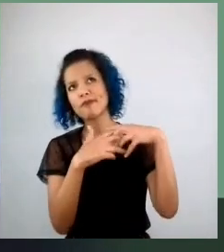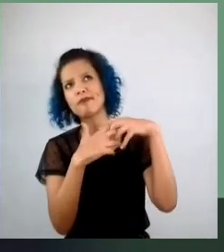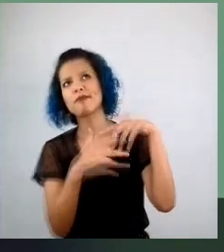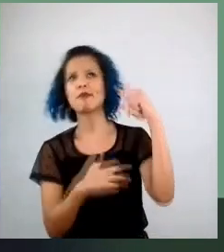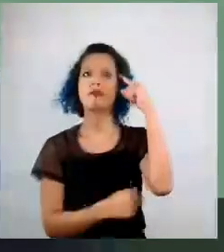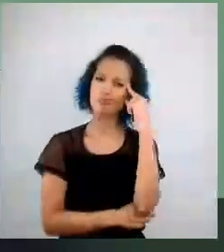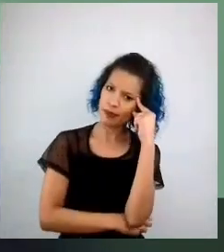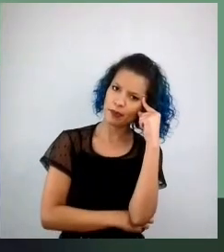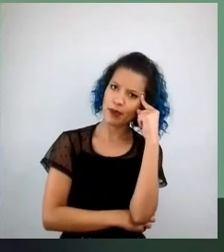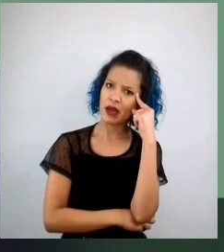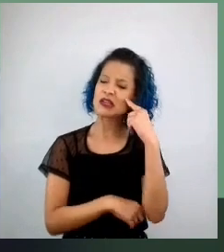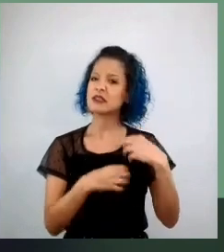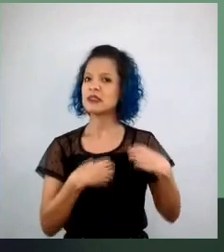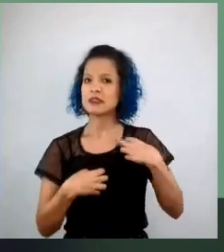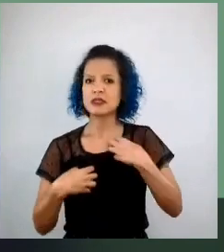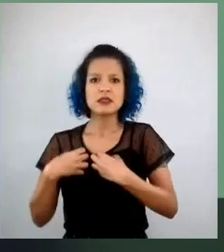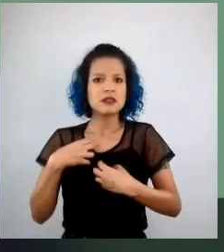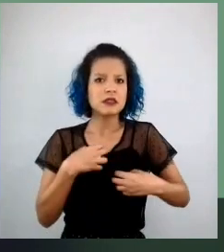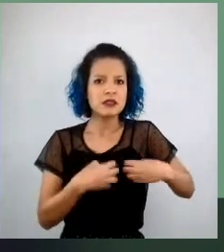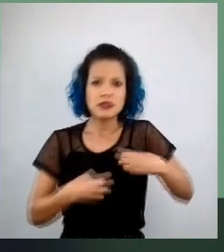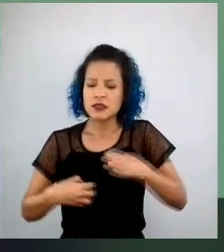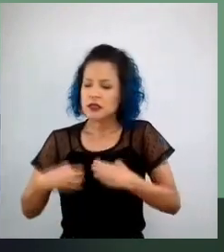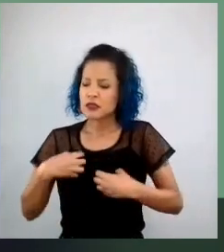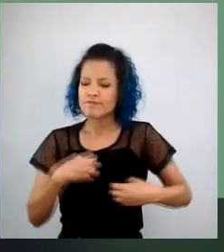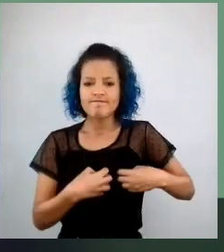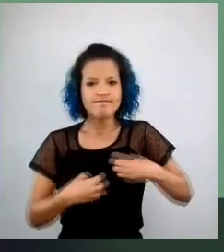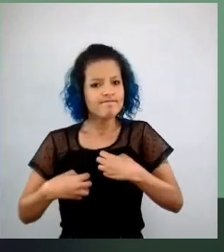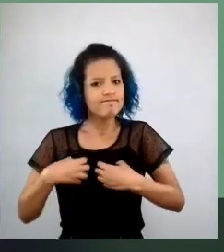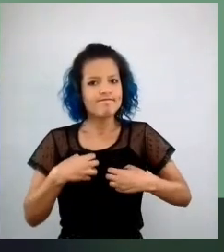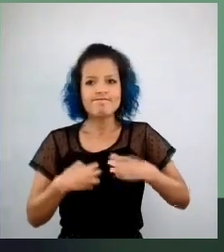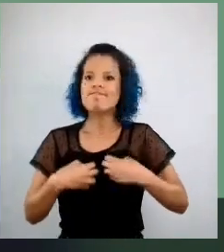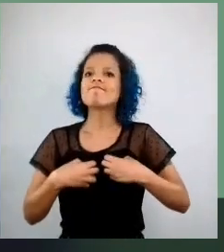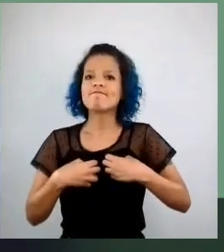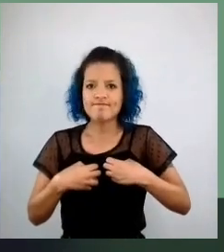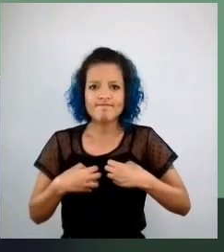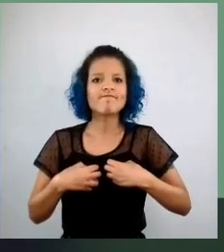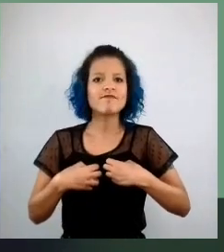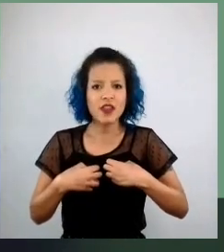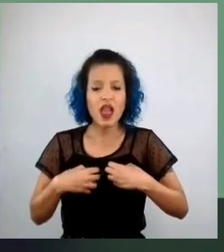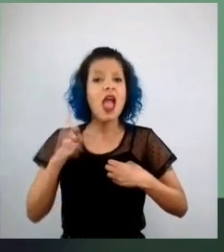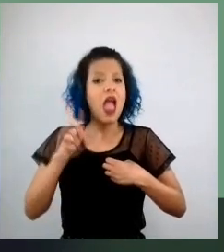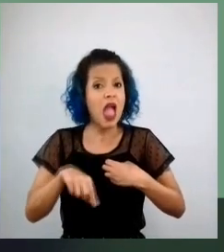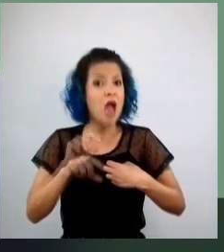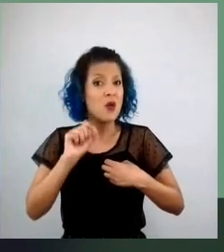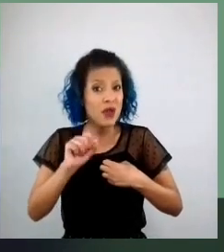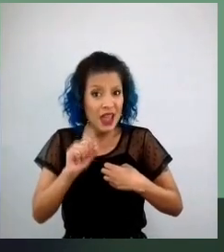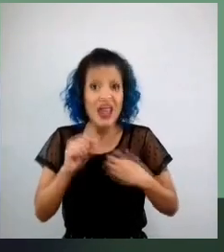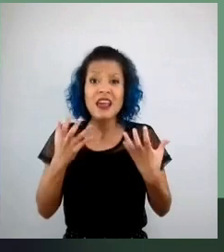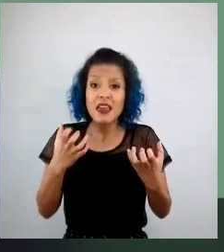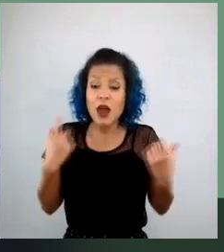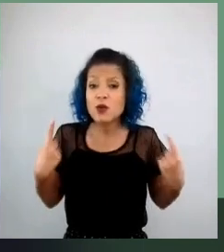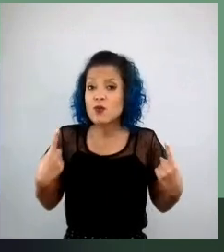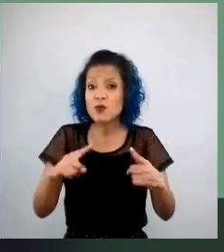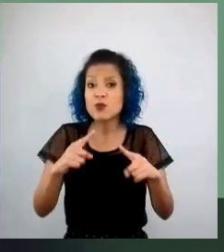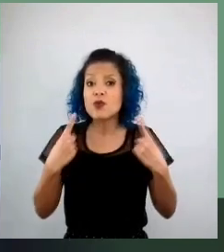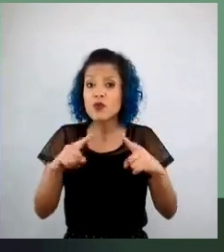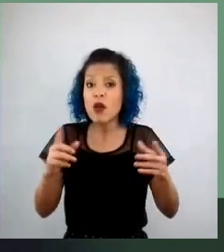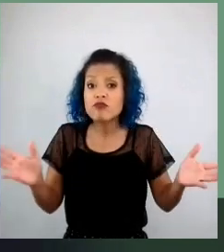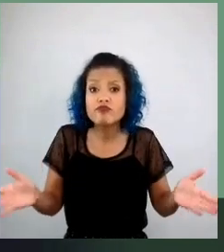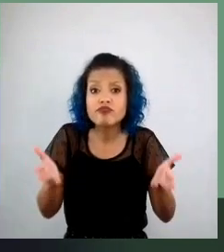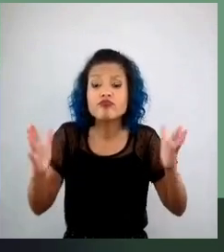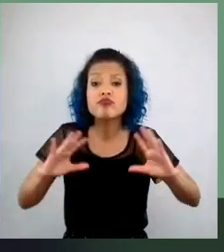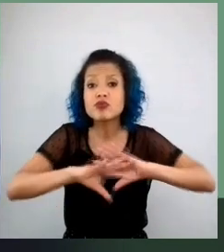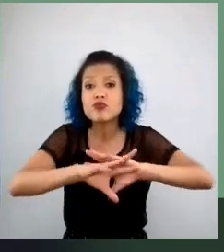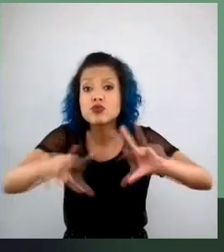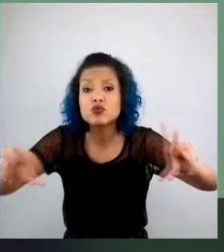totalmente inquieto, totalmente dedicado a fazer todo mundo pensar e refletir, e é